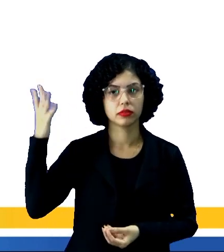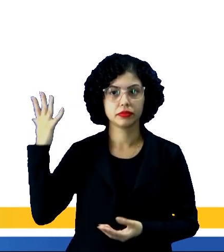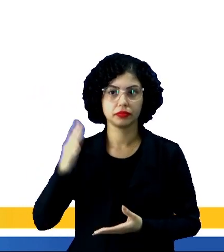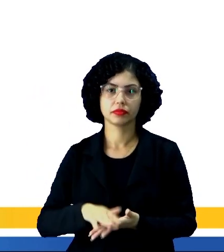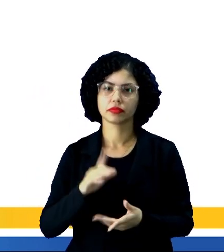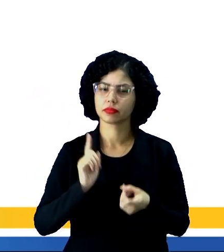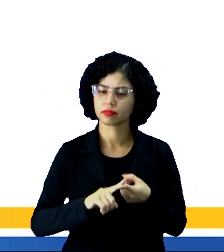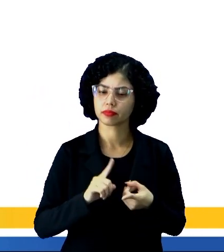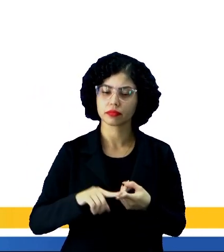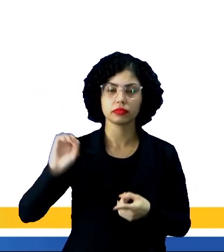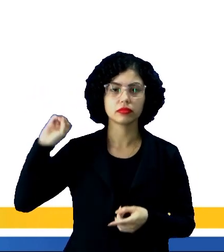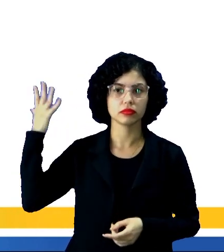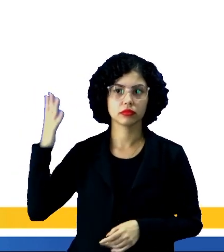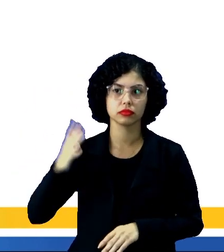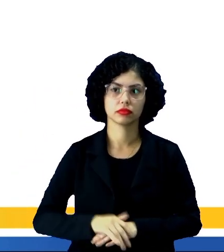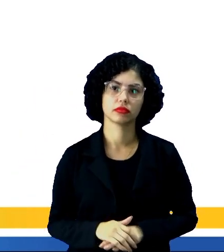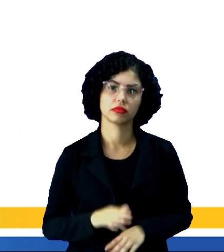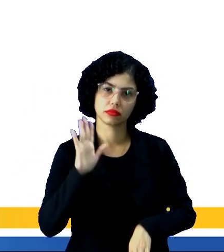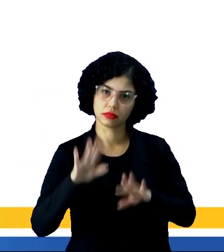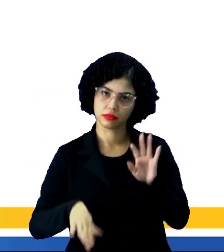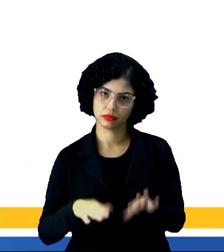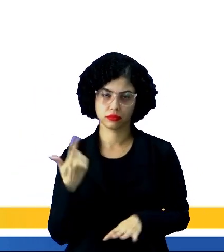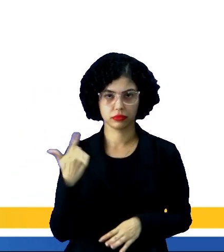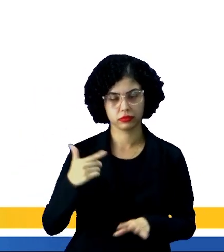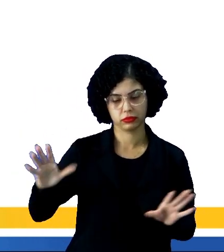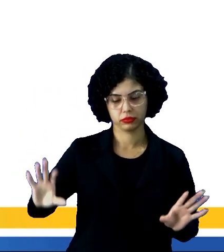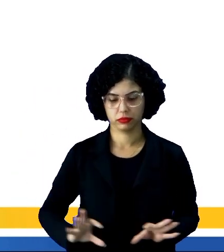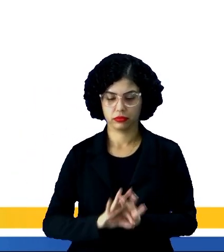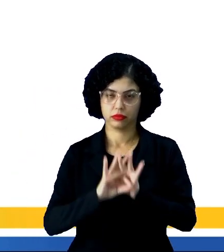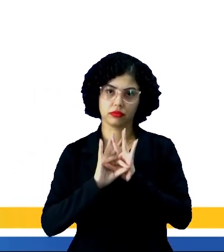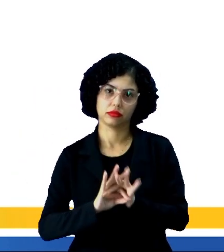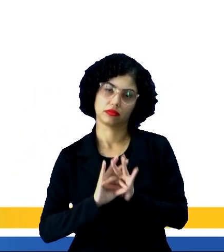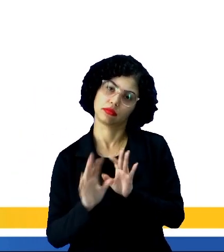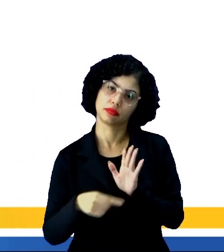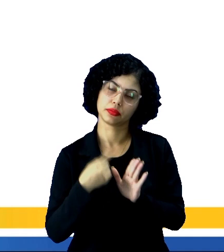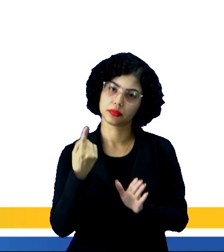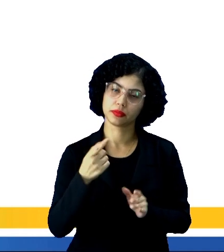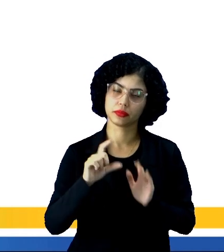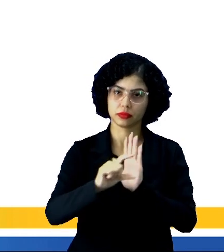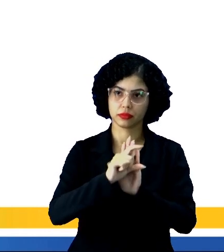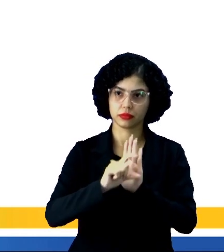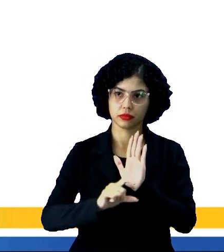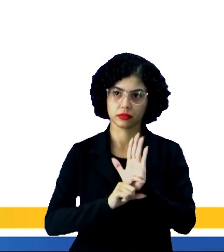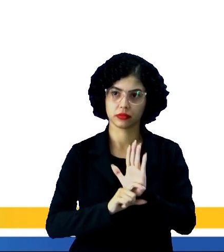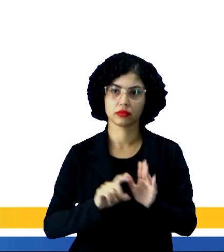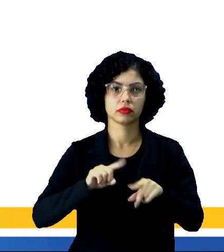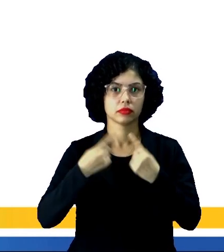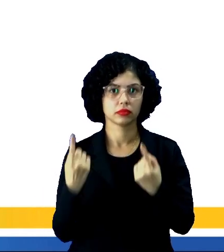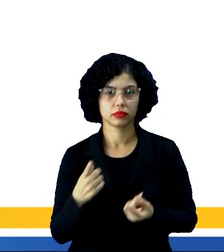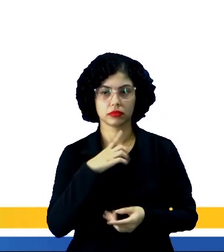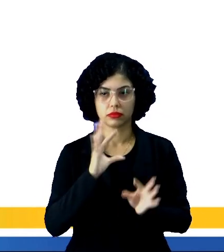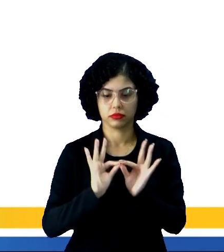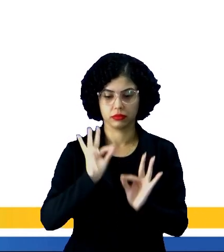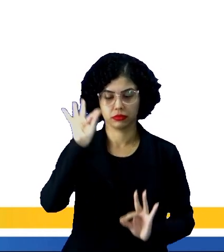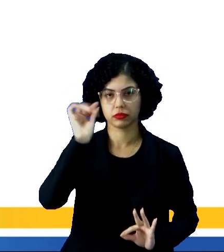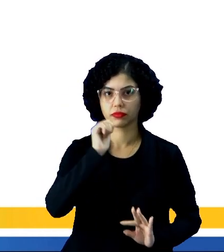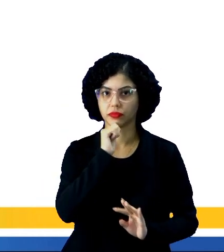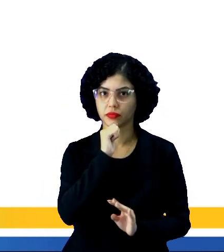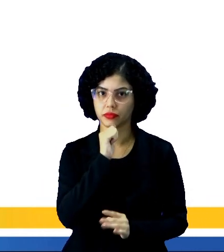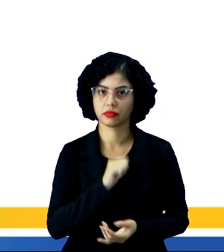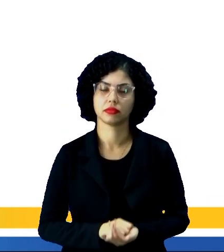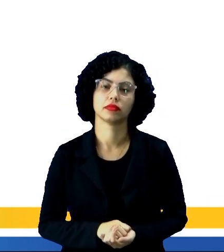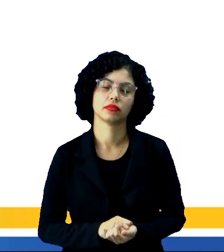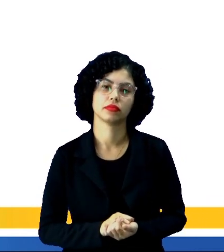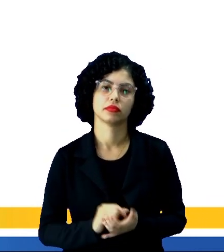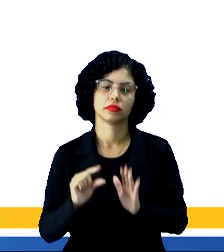porque aconteceu, muitas vezes não está só aí nesse primeiro parágrafo. Pode também estar na linha fina, pode